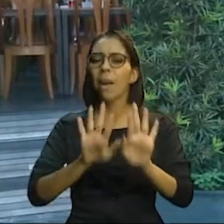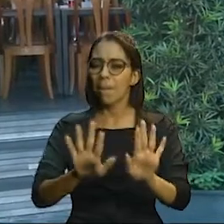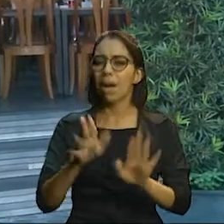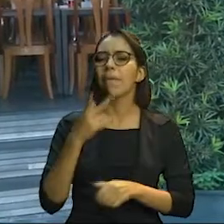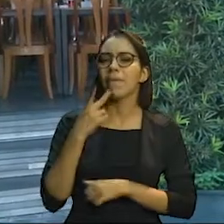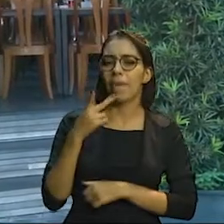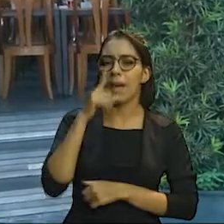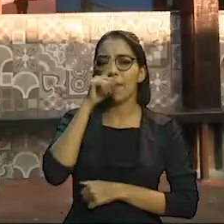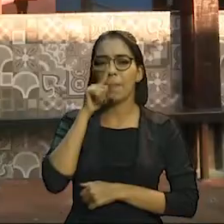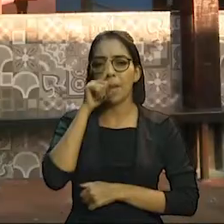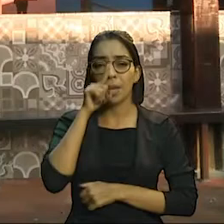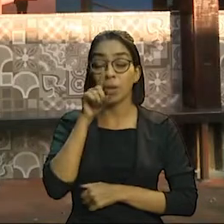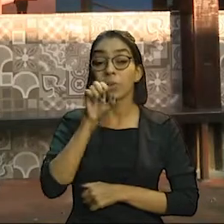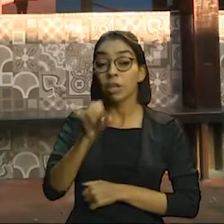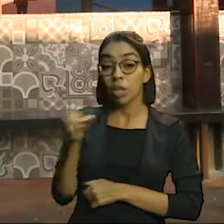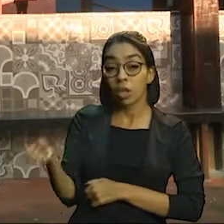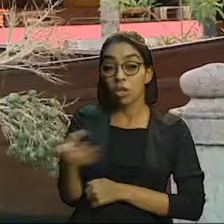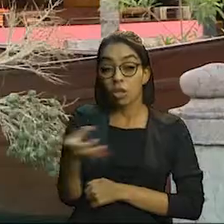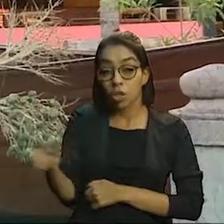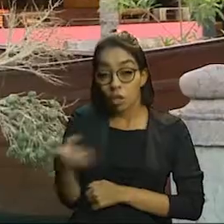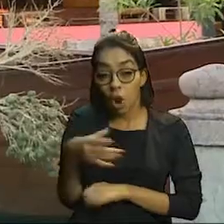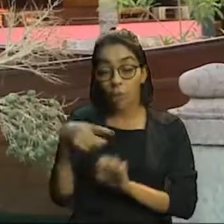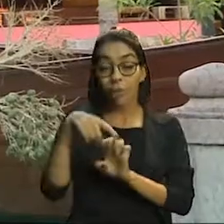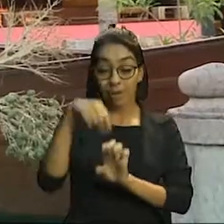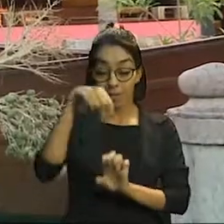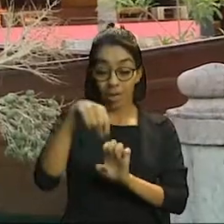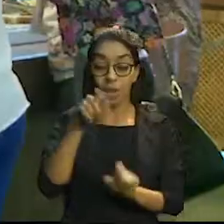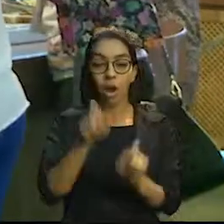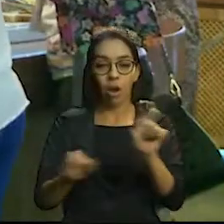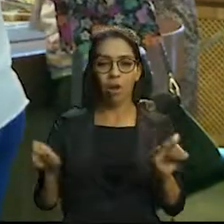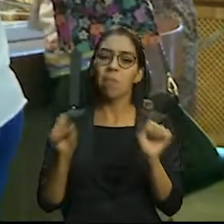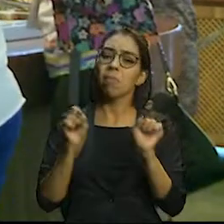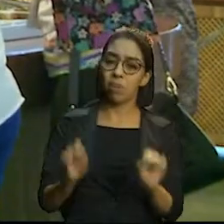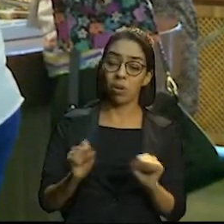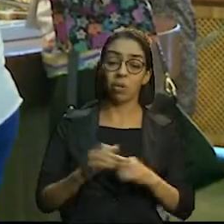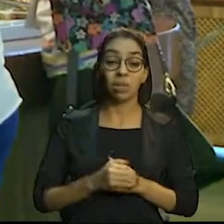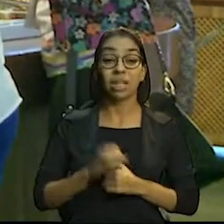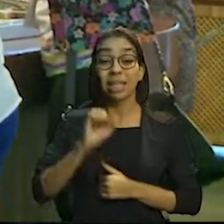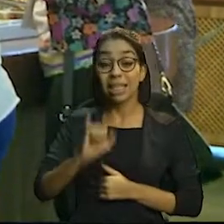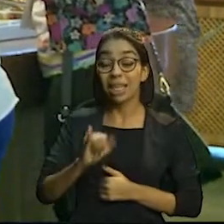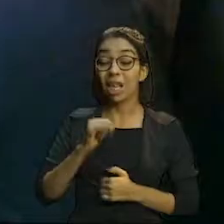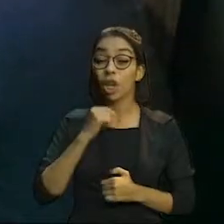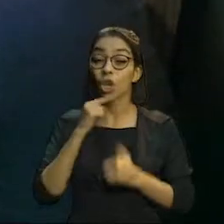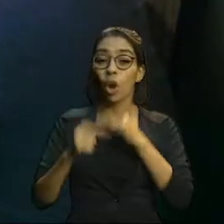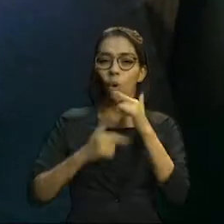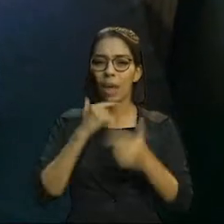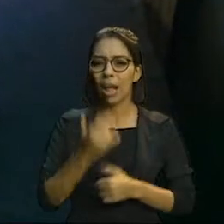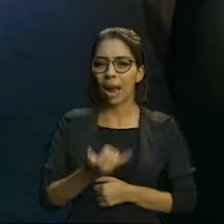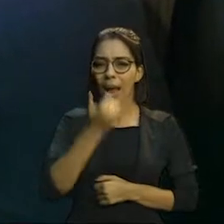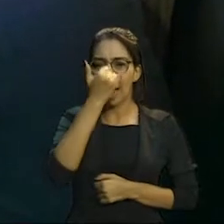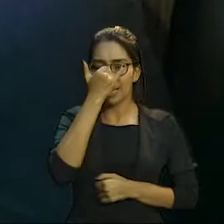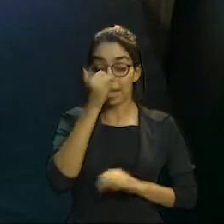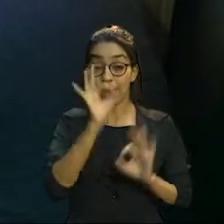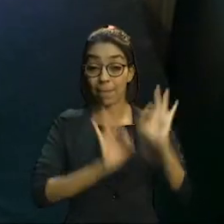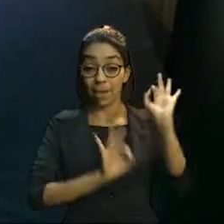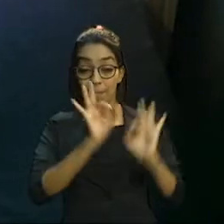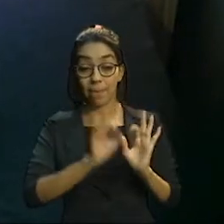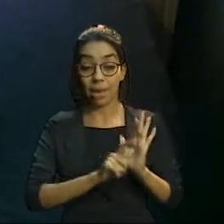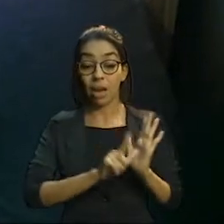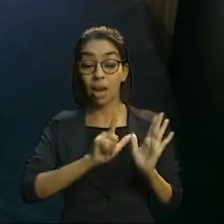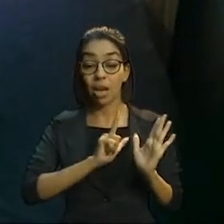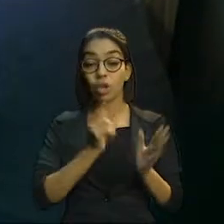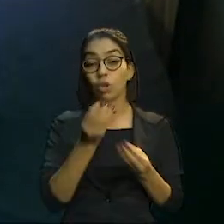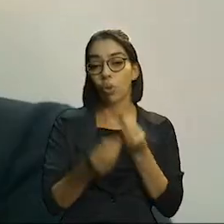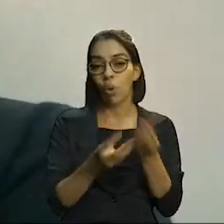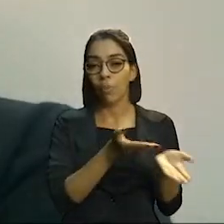os riscos que os novos empreendedores podem correr, caso não se preparem adequadamente para a condução dos